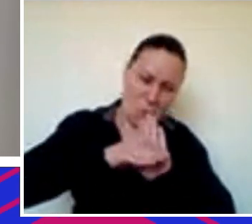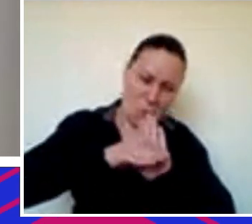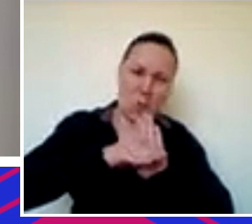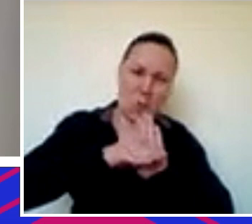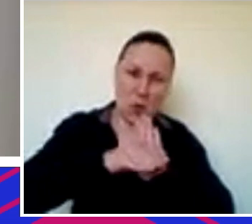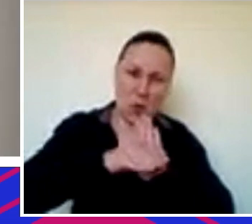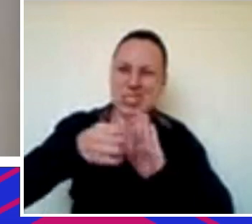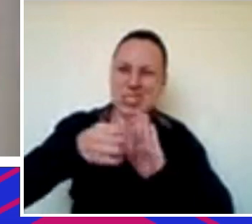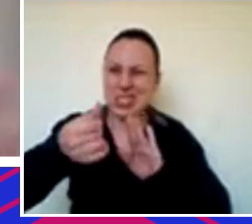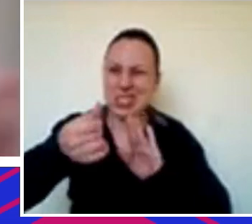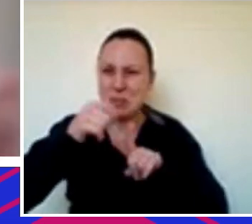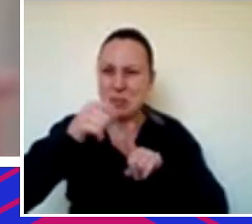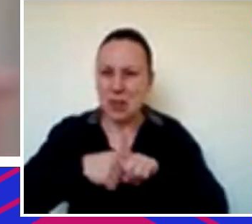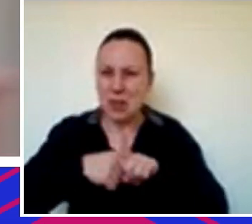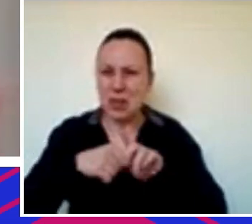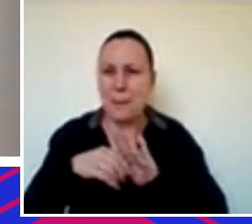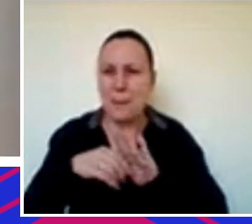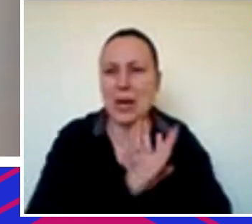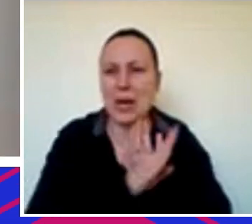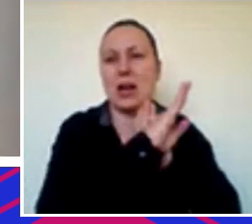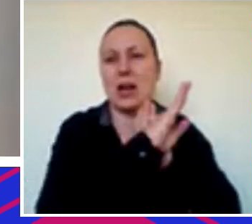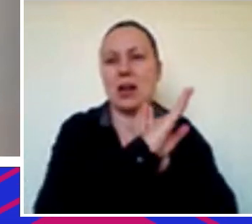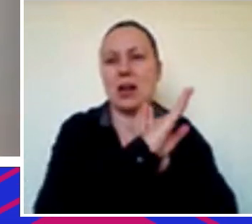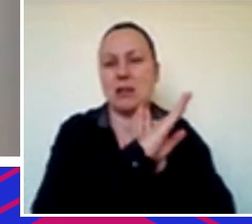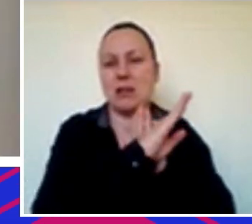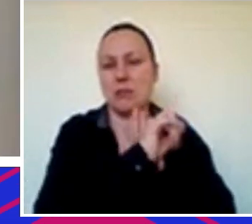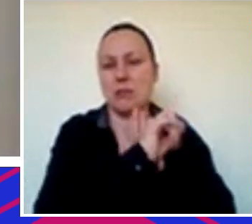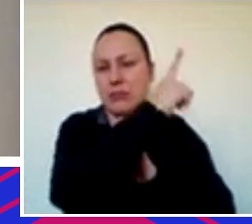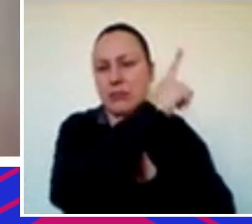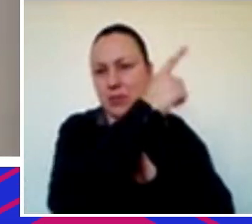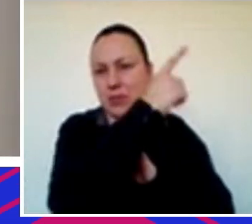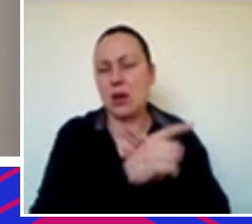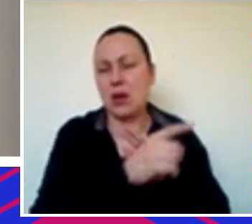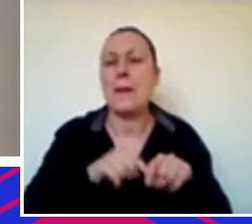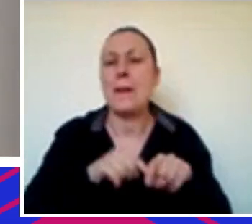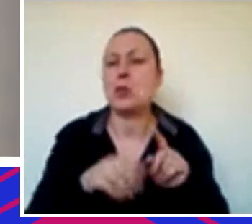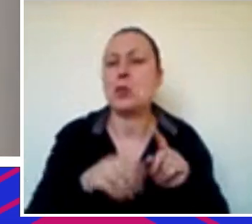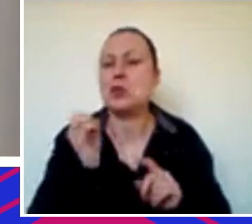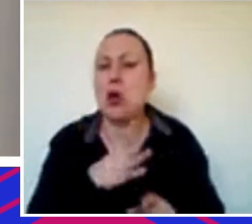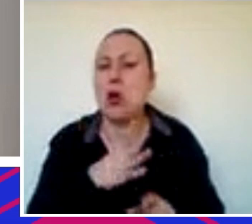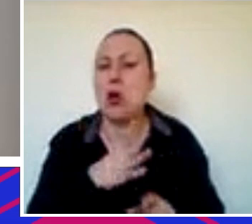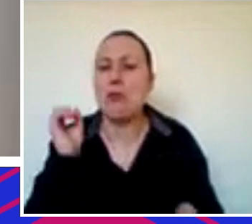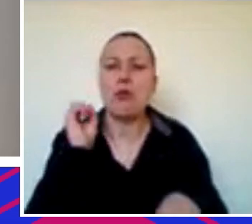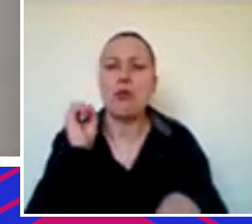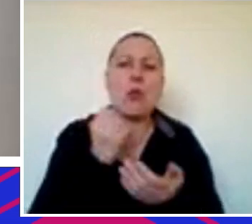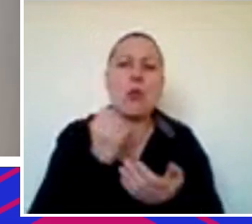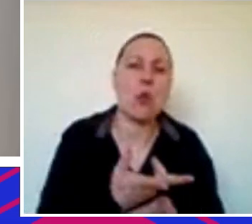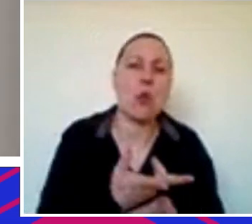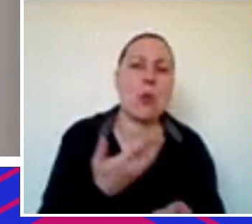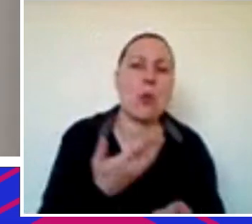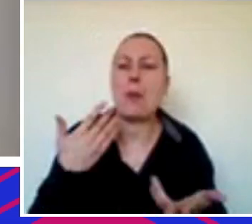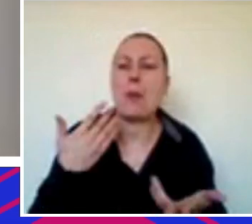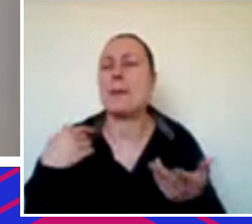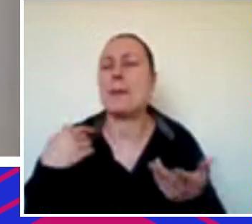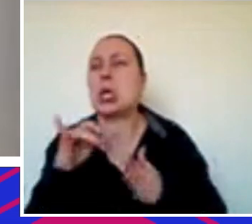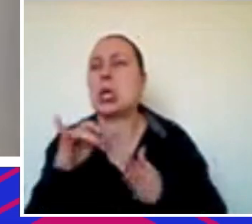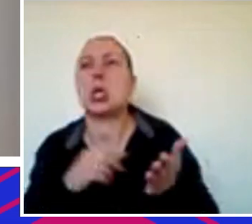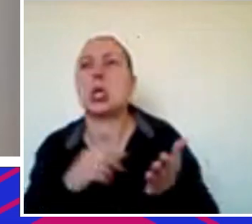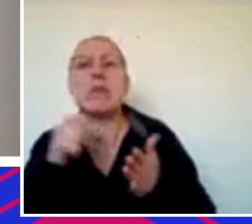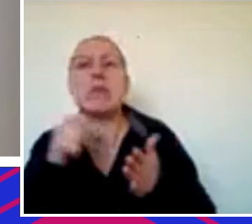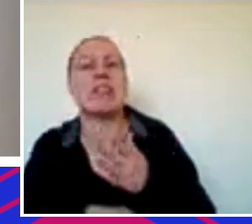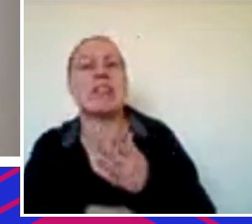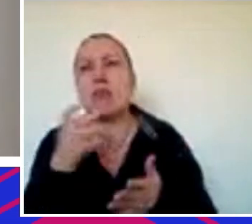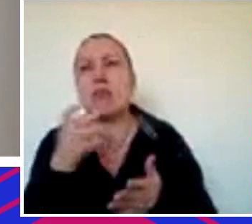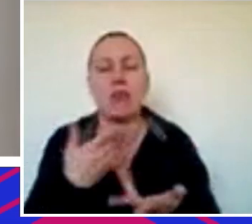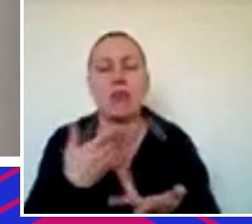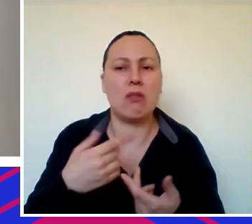seis meses eu vou ter uma virada estratégica aqui dentro seja um produto novo uma aquisição seja um contrato novo com um